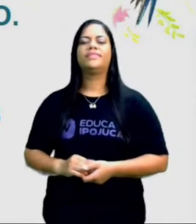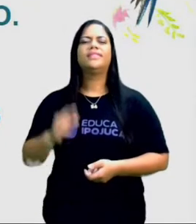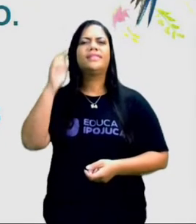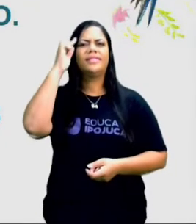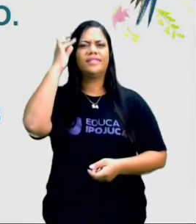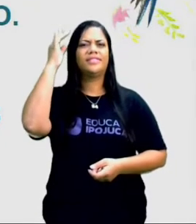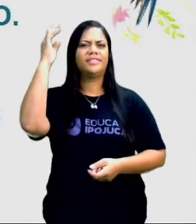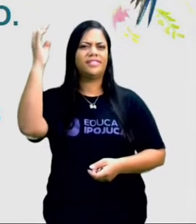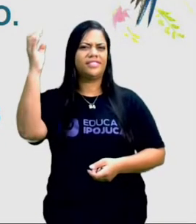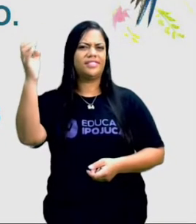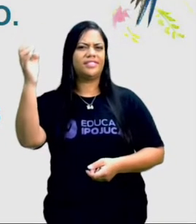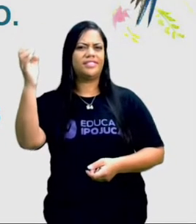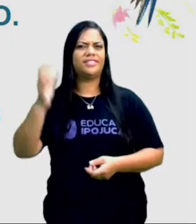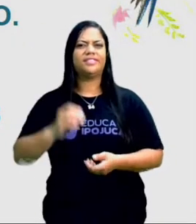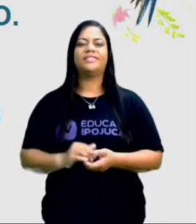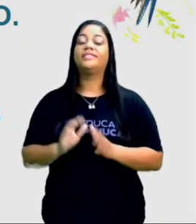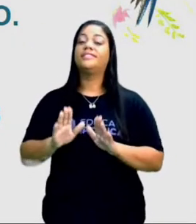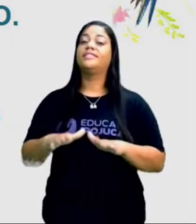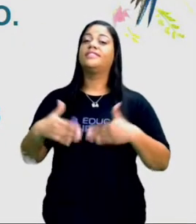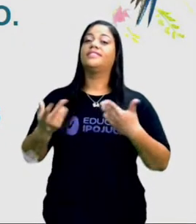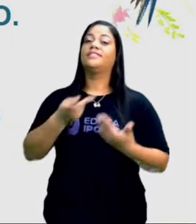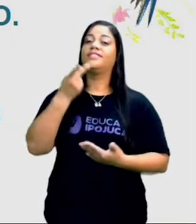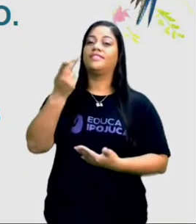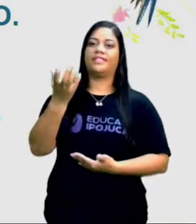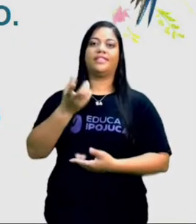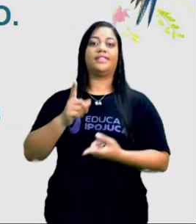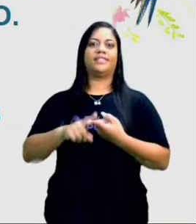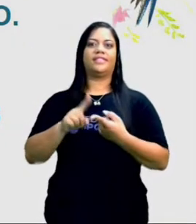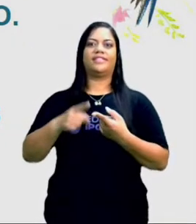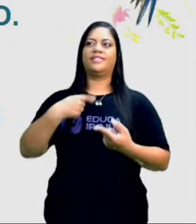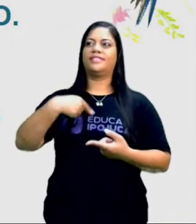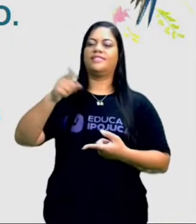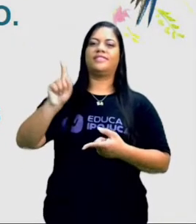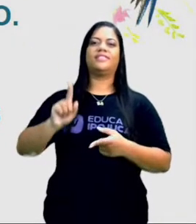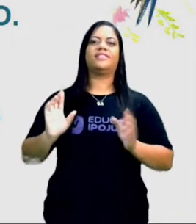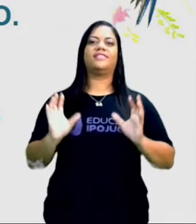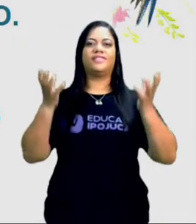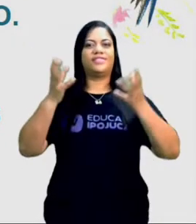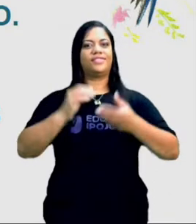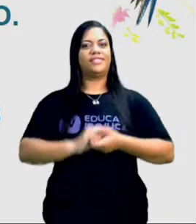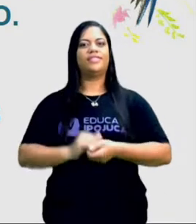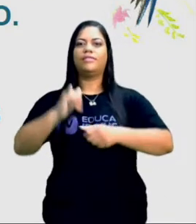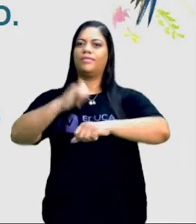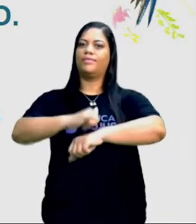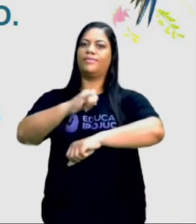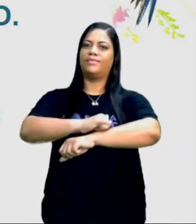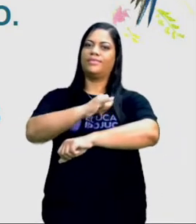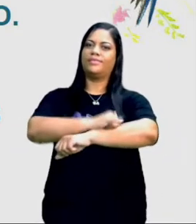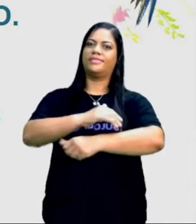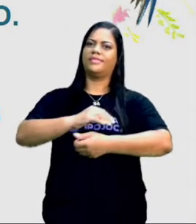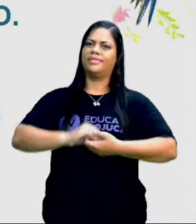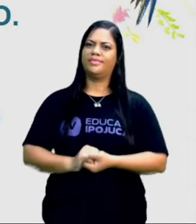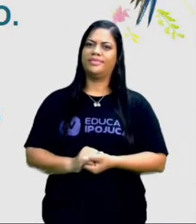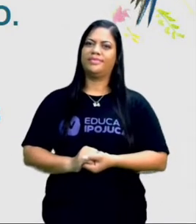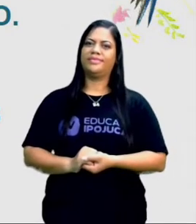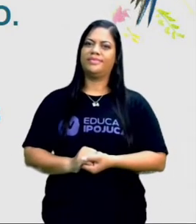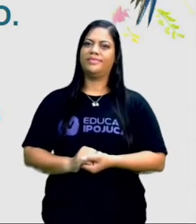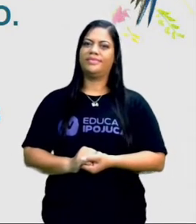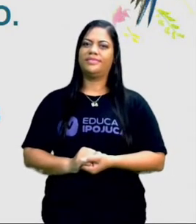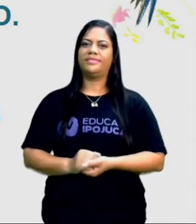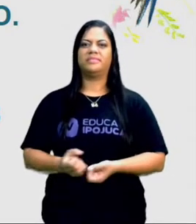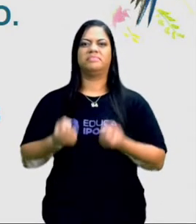Imaginem quem foi dizer que ia também à festa. O sapo. Logo ele,